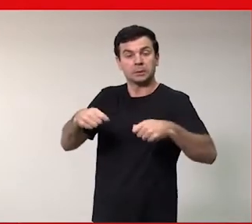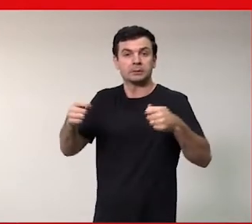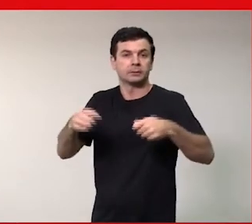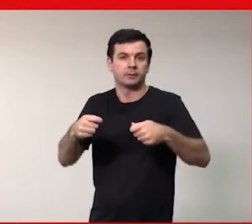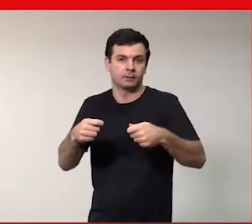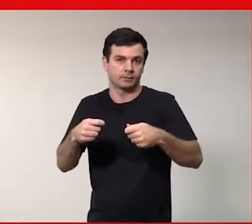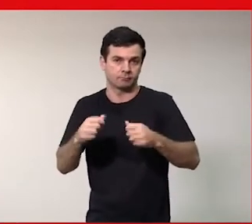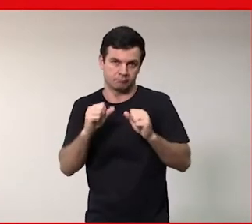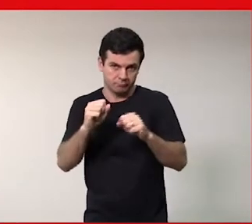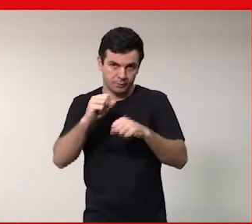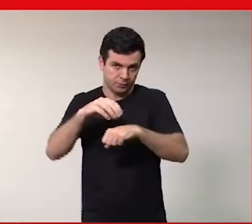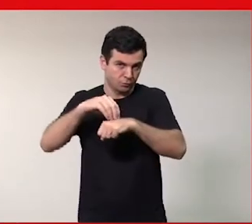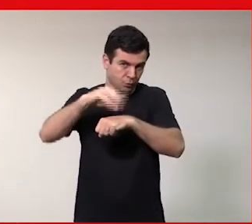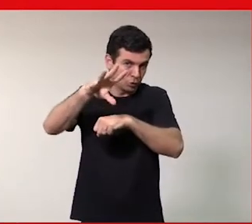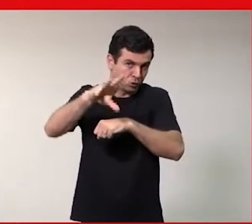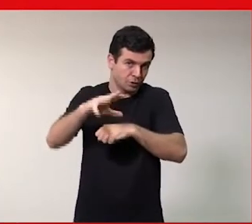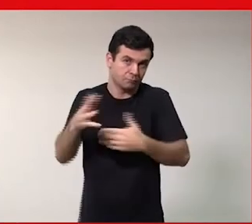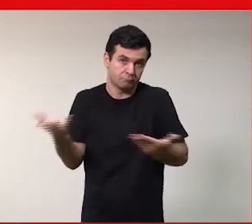nesse sentido